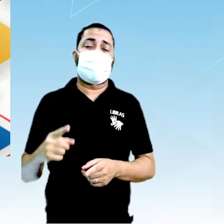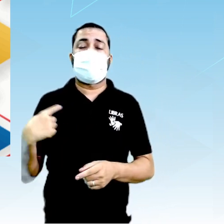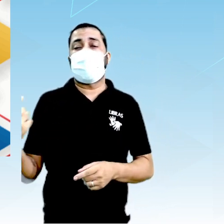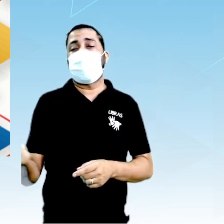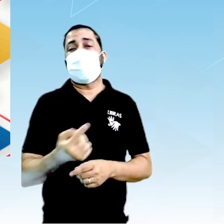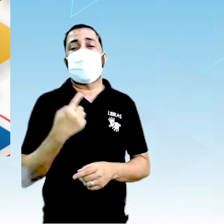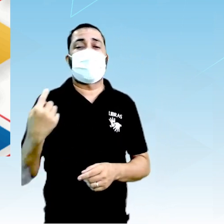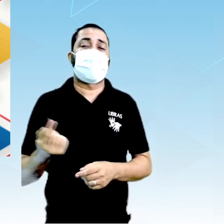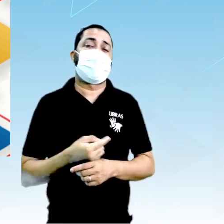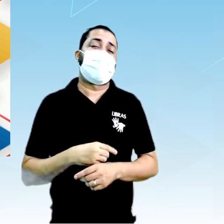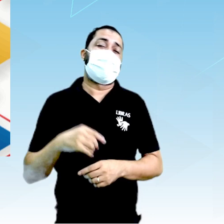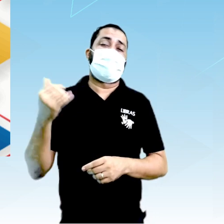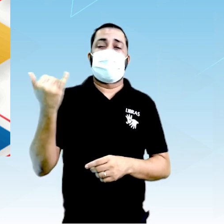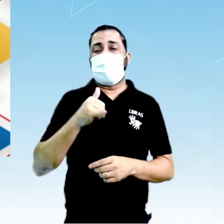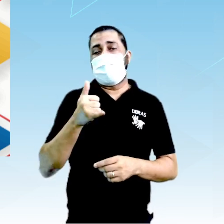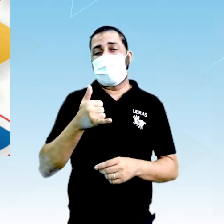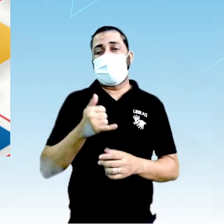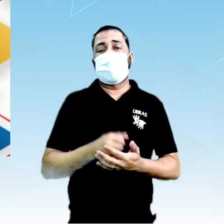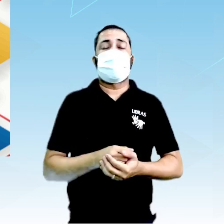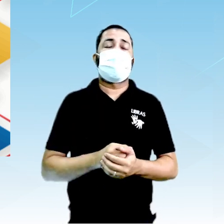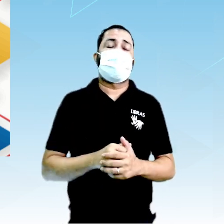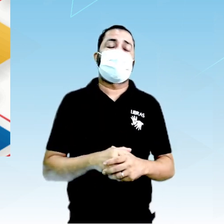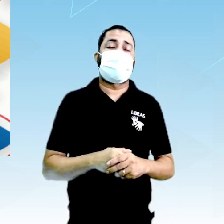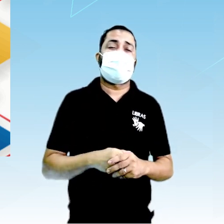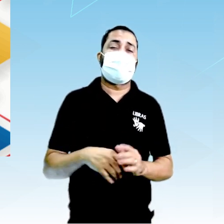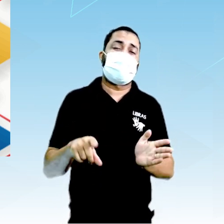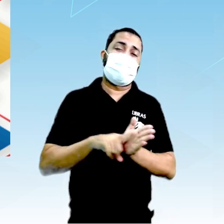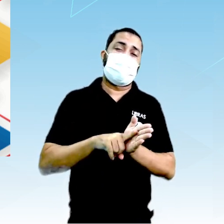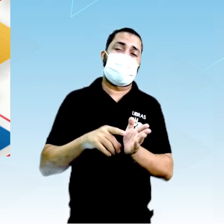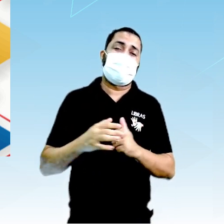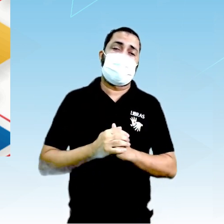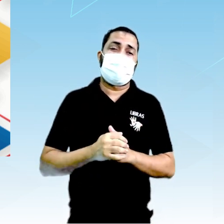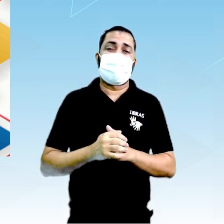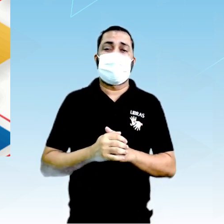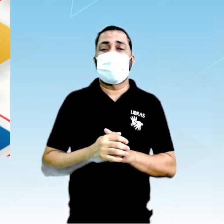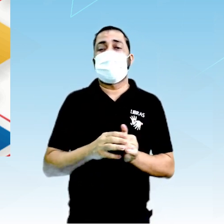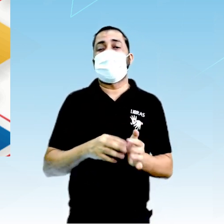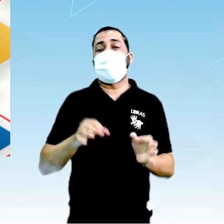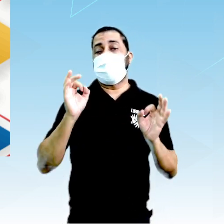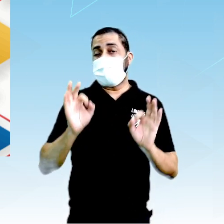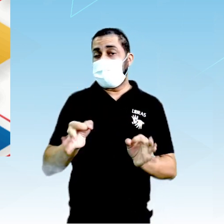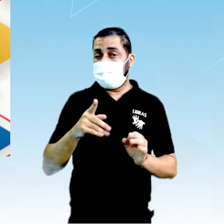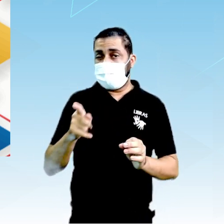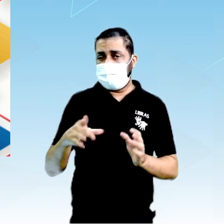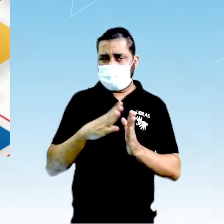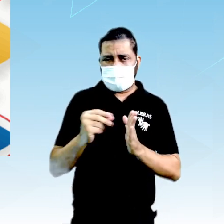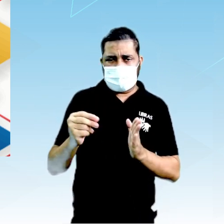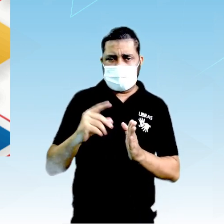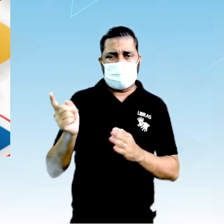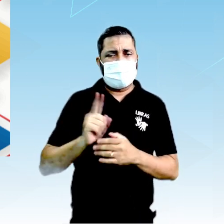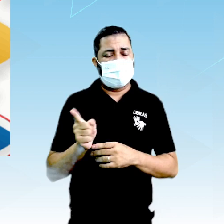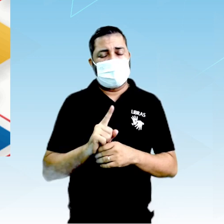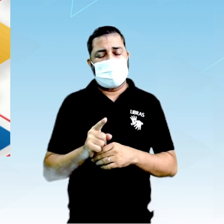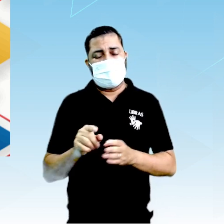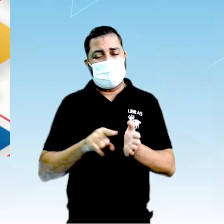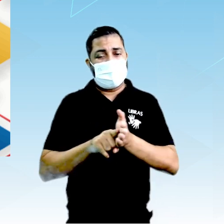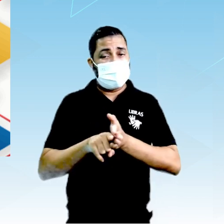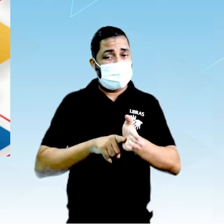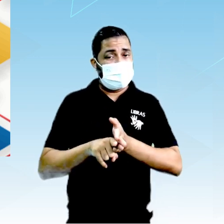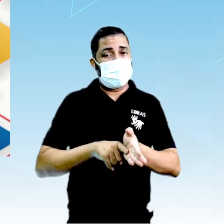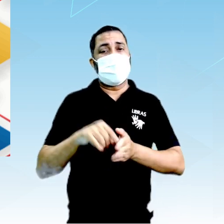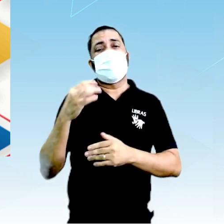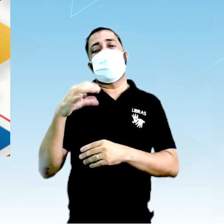redor, os elétrons, as cargas negativas. Está certo esse modelo? Não. A investigação